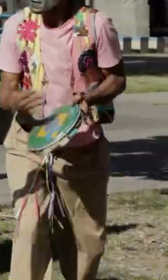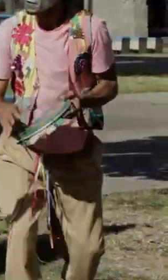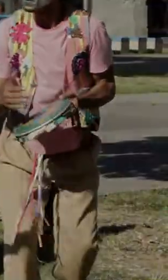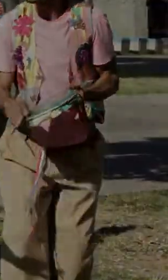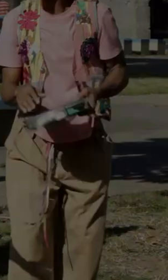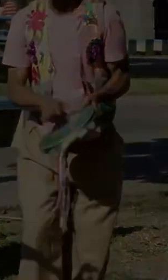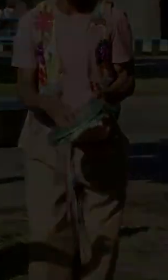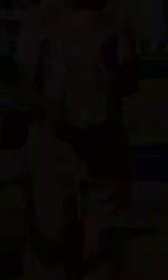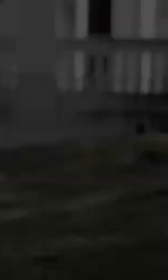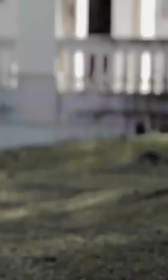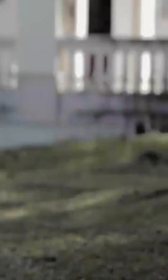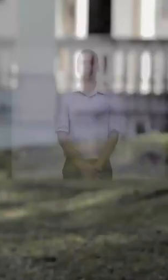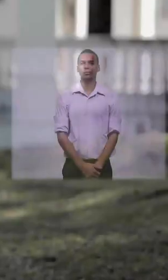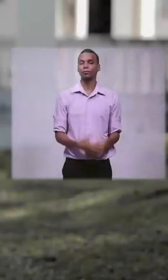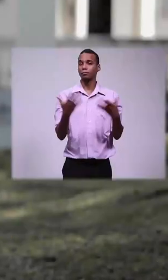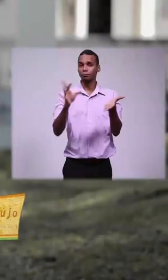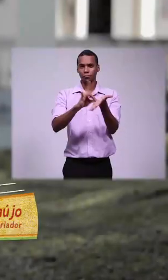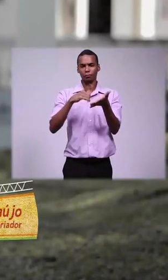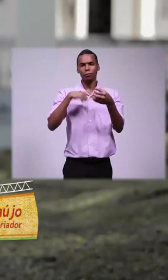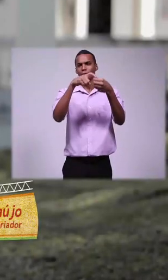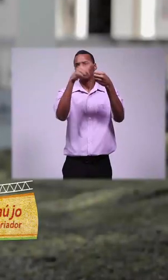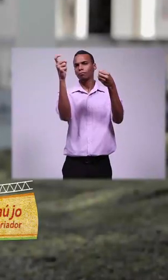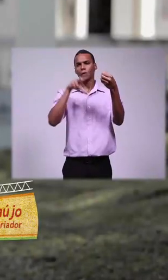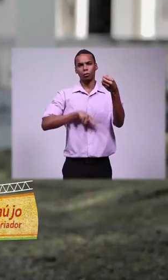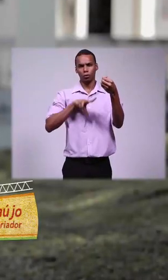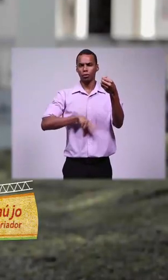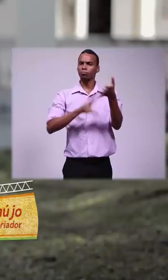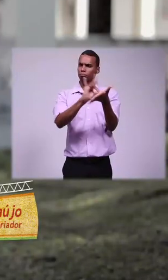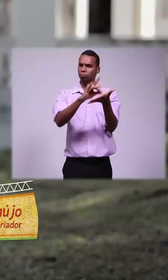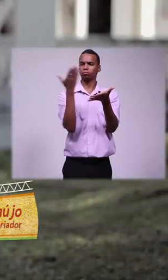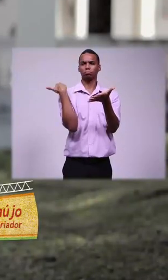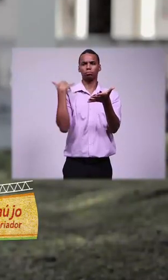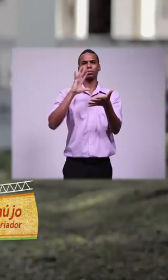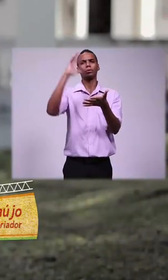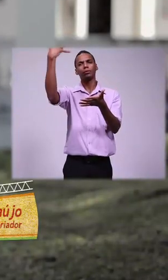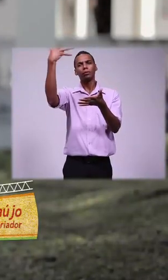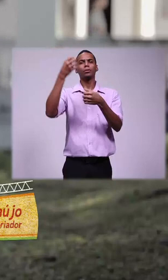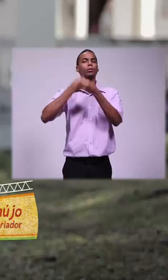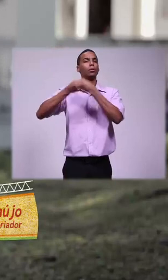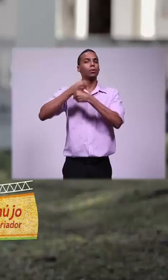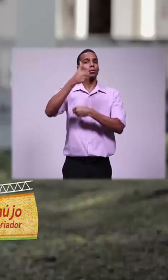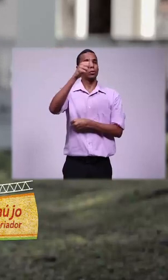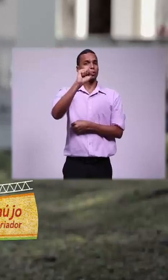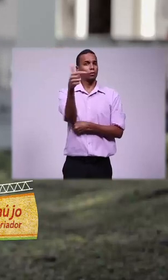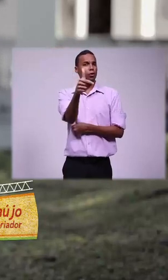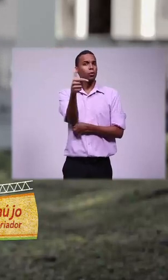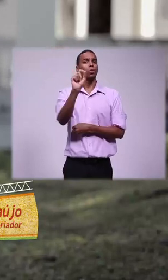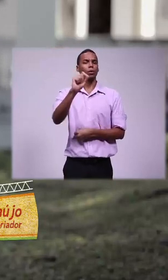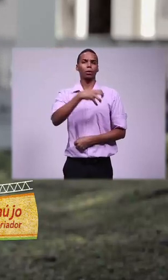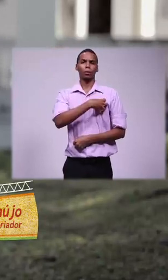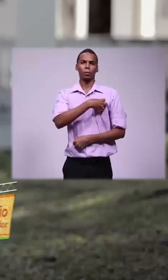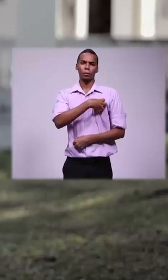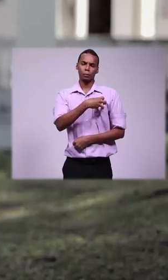Dito Oliveira de Araújo, historiador. A ruptura com Portugal, ela já havia ocorrido durante o ano de 22. Quando a Bahia